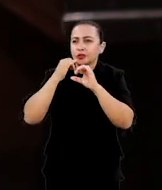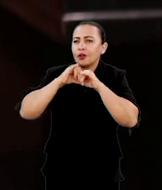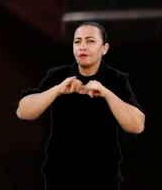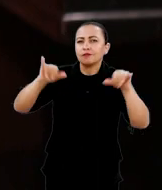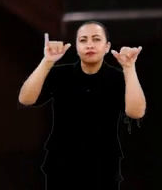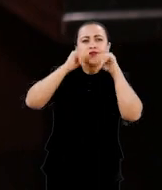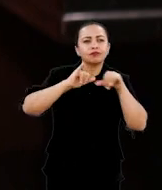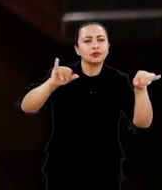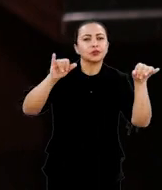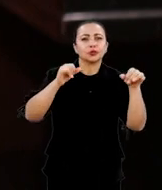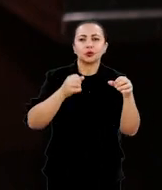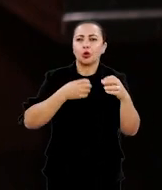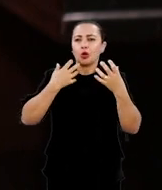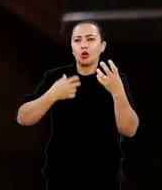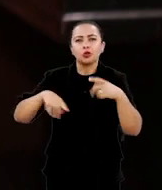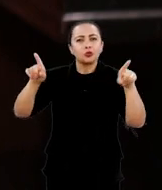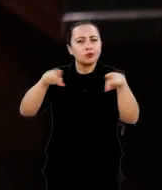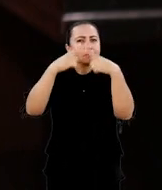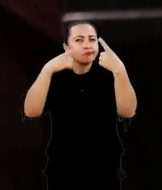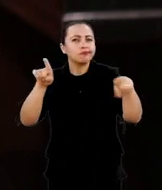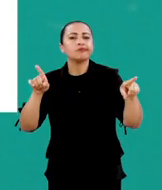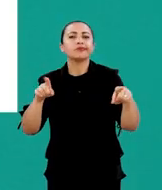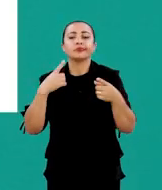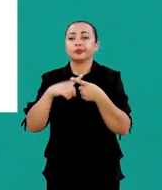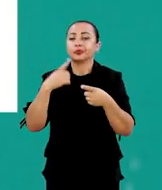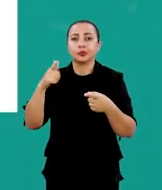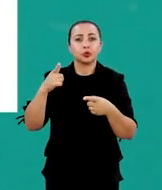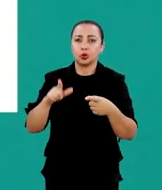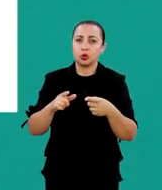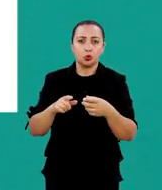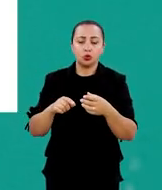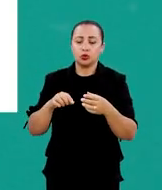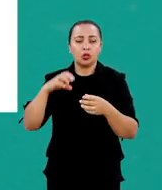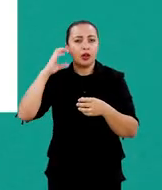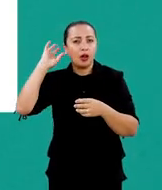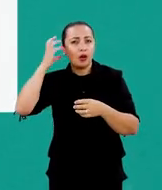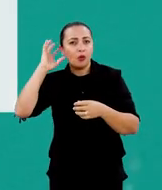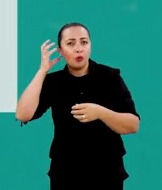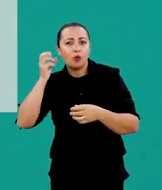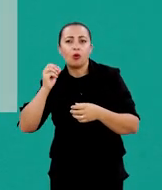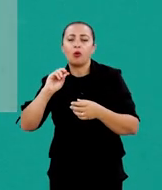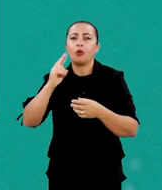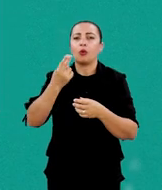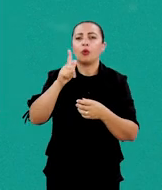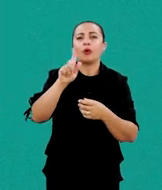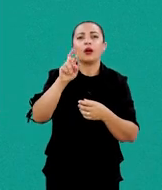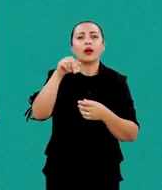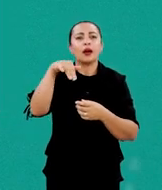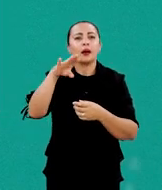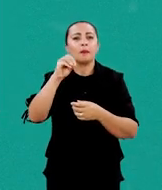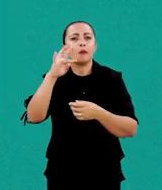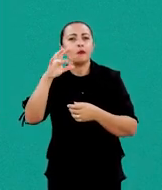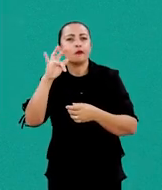meios de divulgação de música, lembremos que não havia fonógrafo, gramofone,